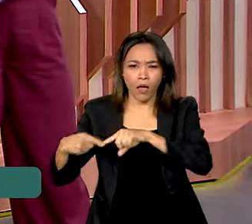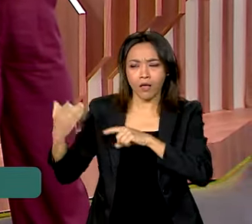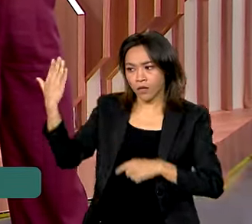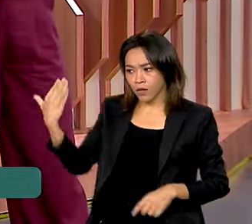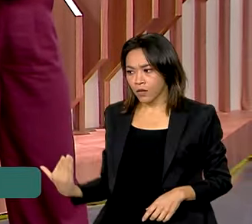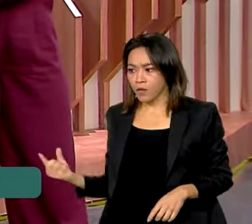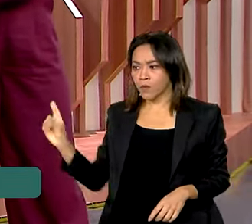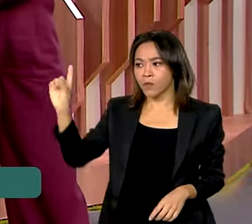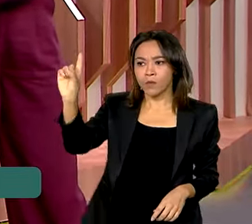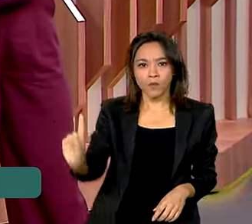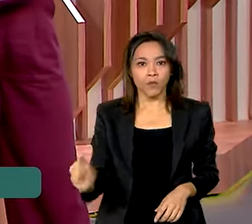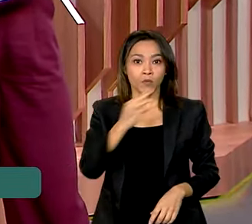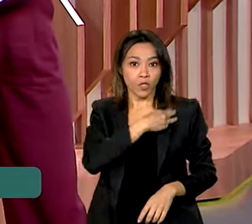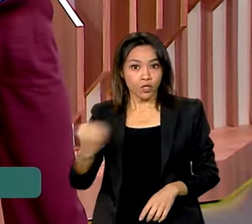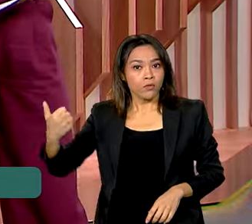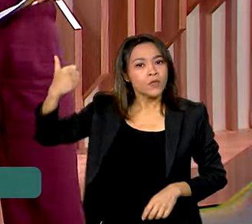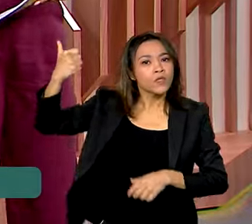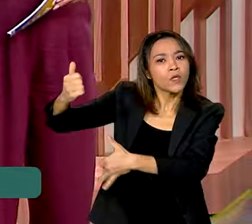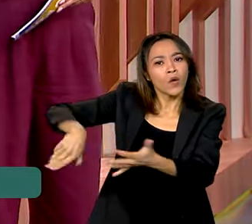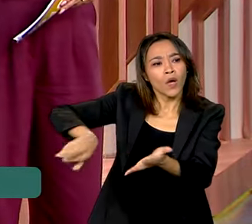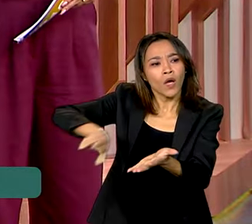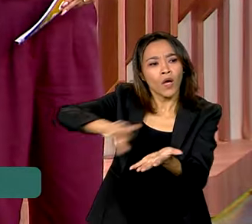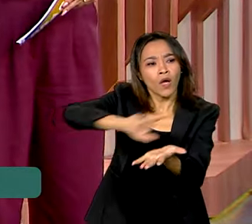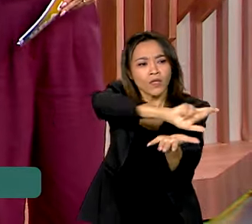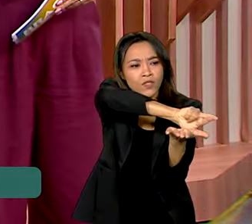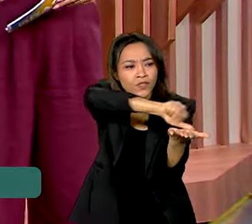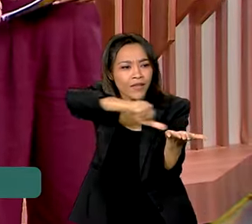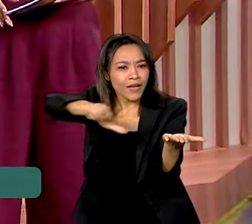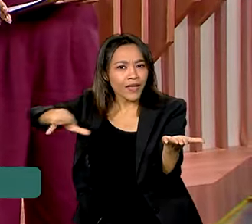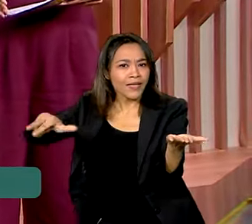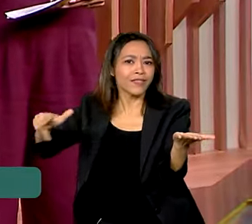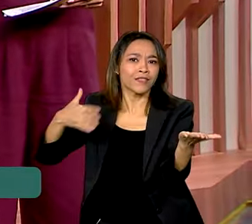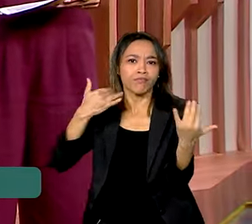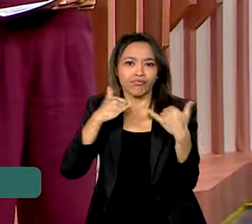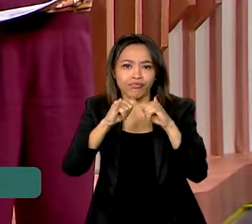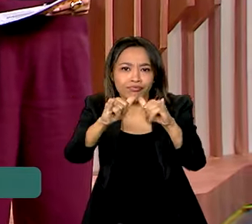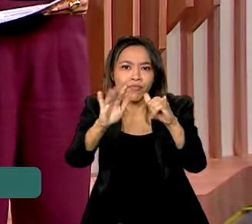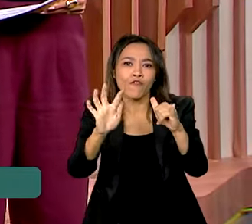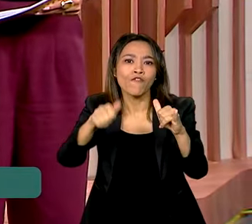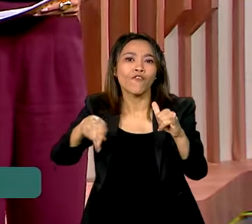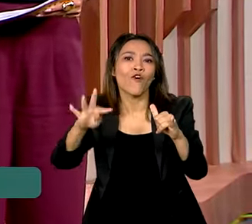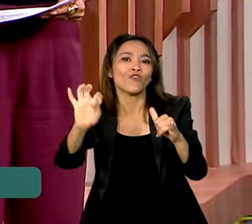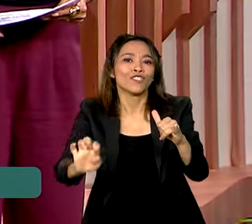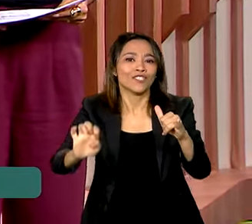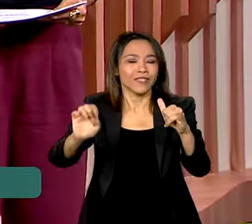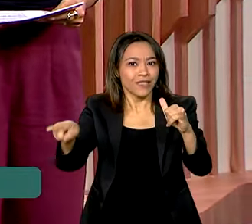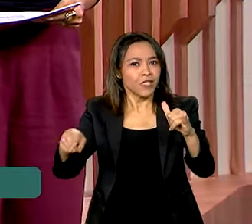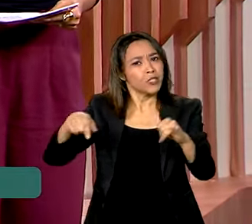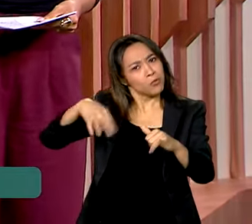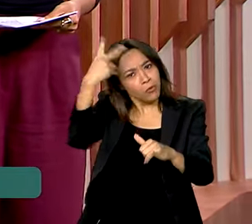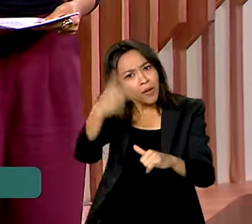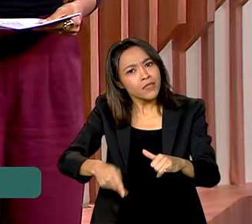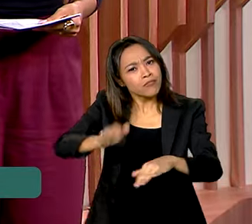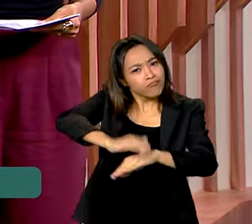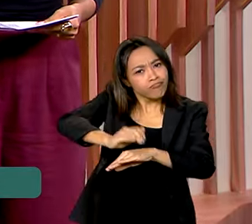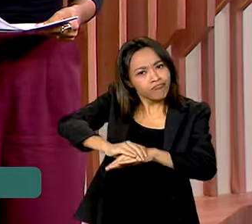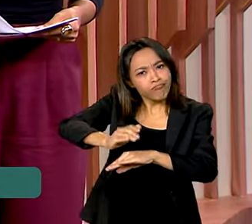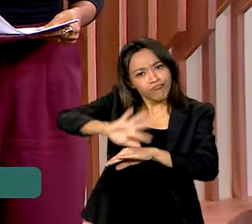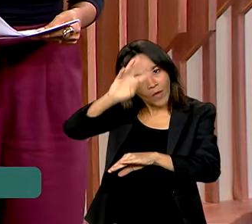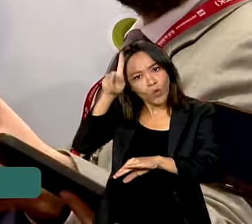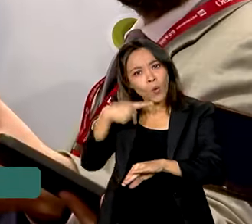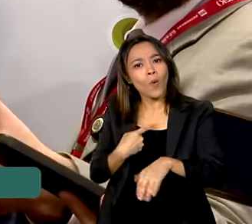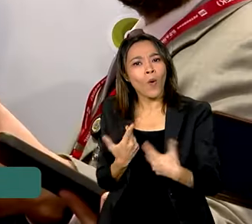e Energia falou sobre as diferentes fontes energéticas e a necessidade de o Brasil ser autossuficiente em gás natural.